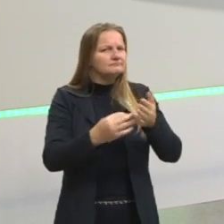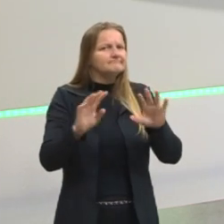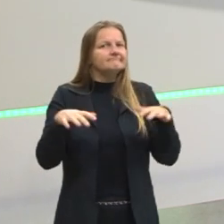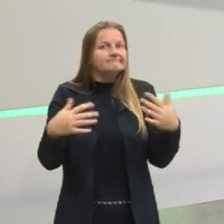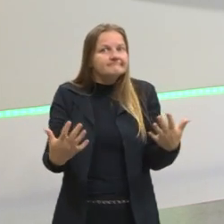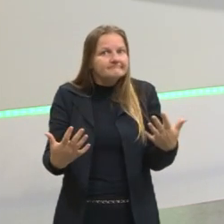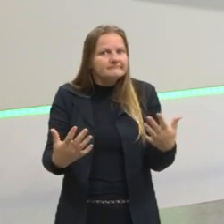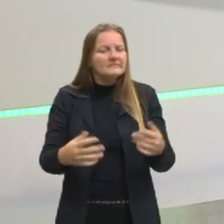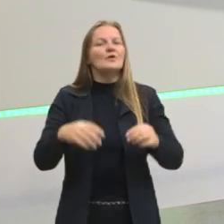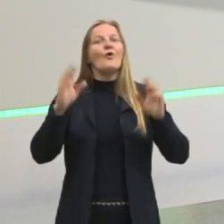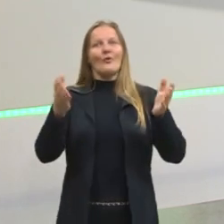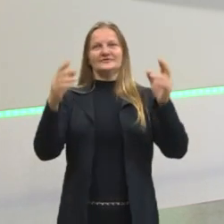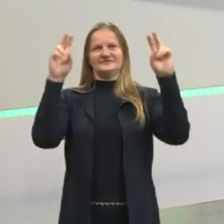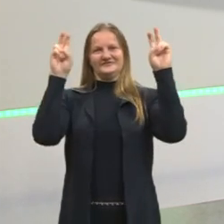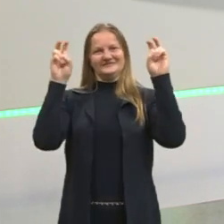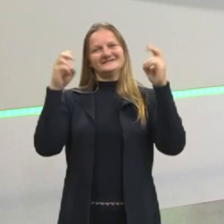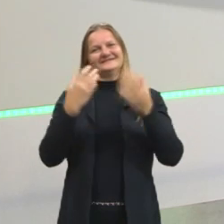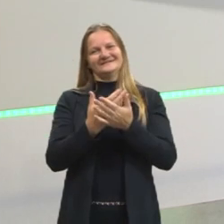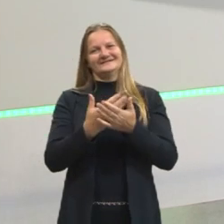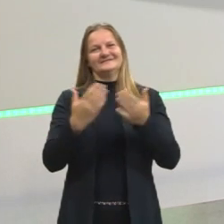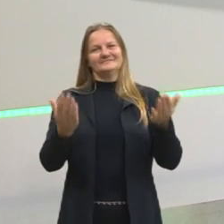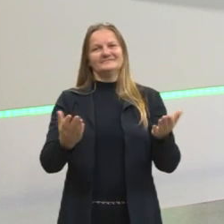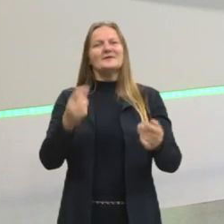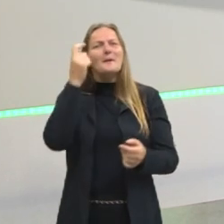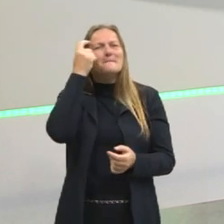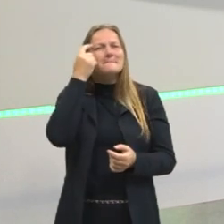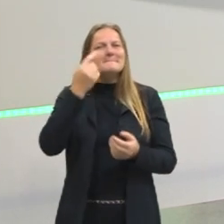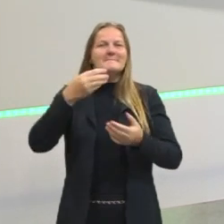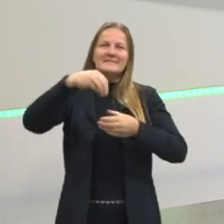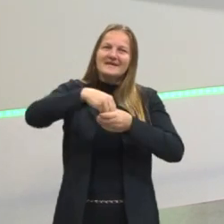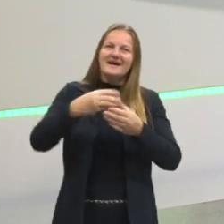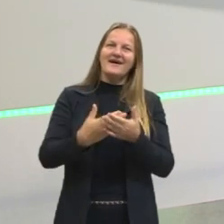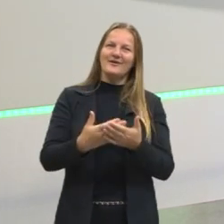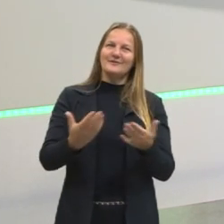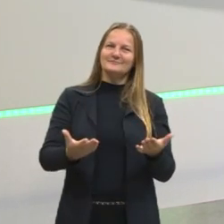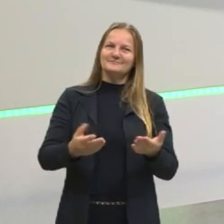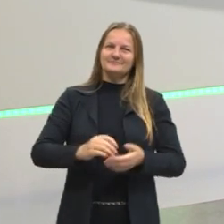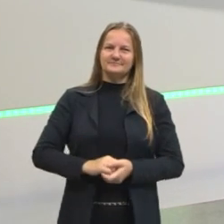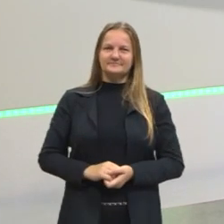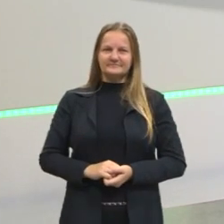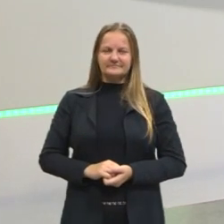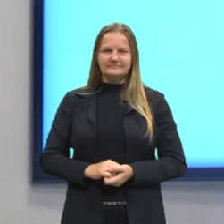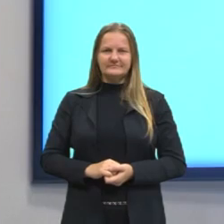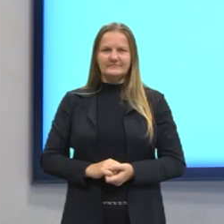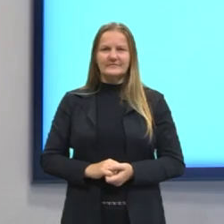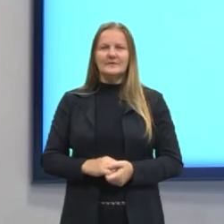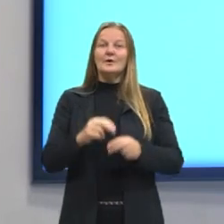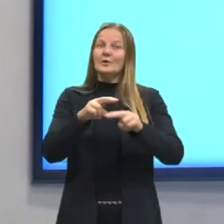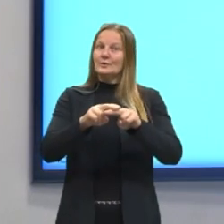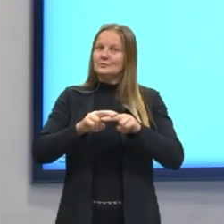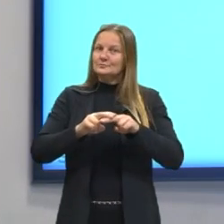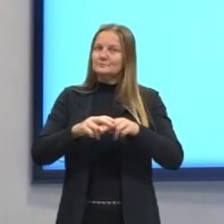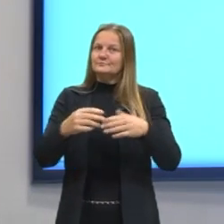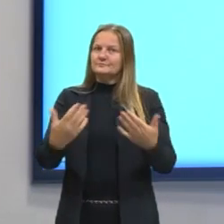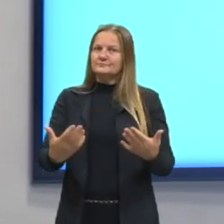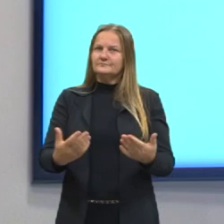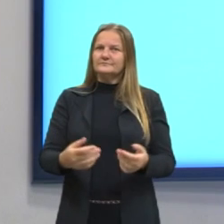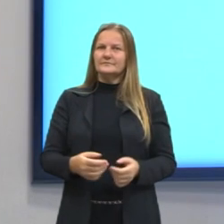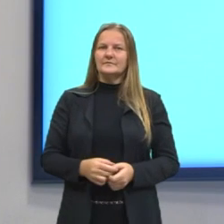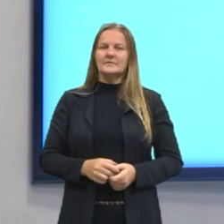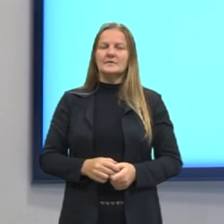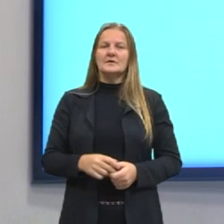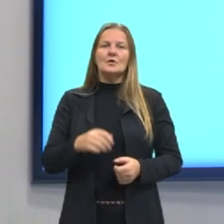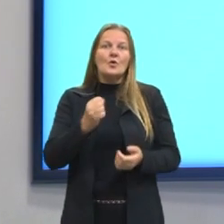E é sobre isso que a gente vai pensar hoje nessa aula. Para isso, eu não poderia